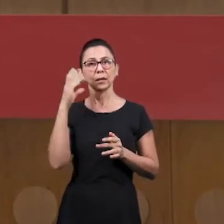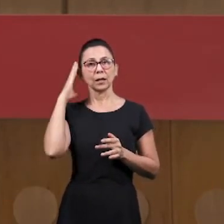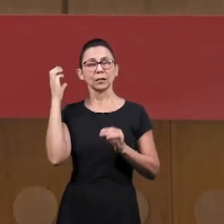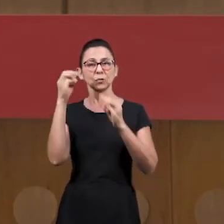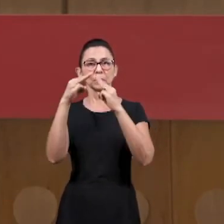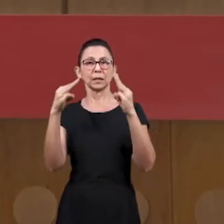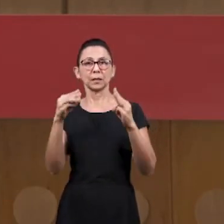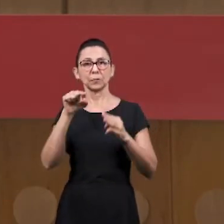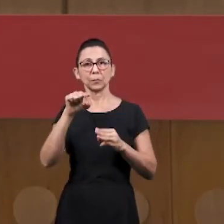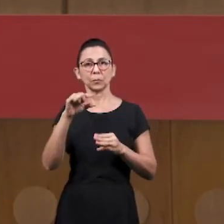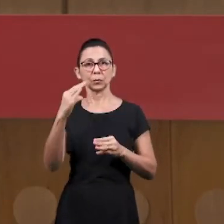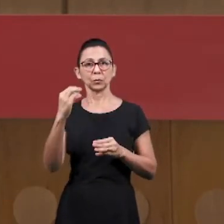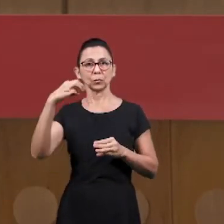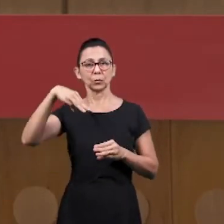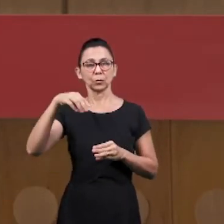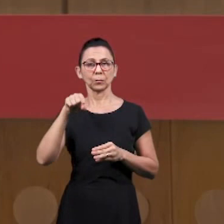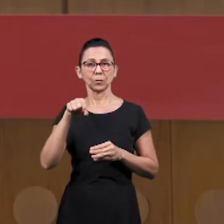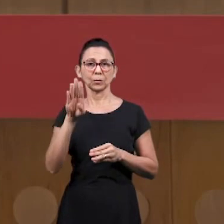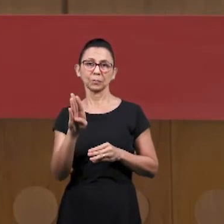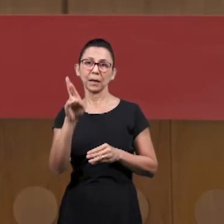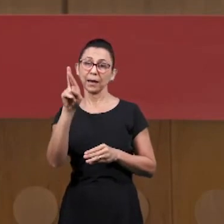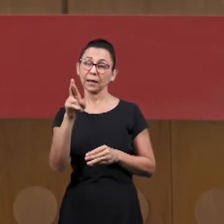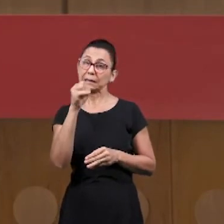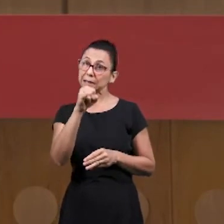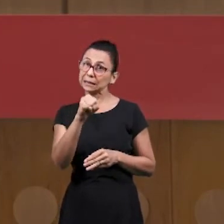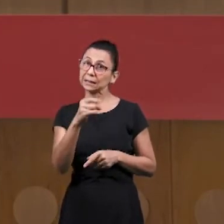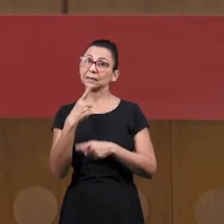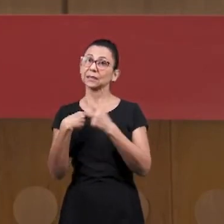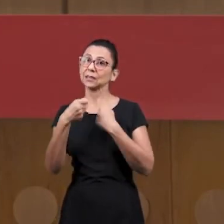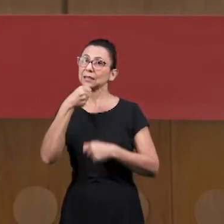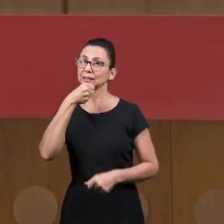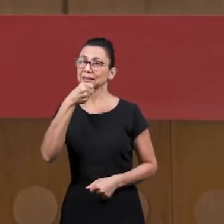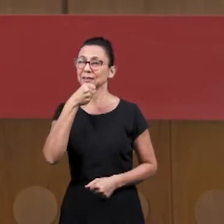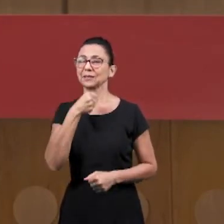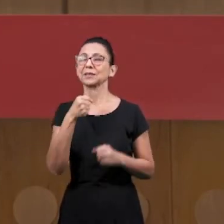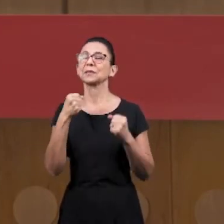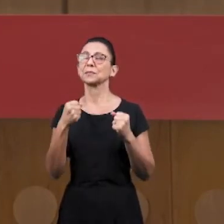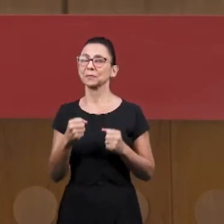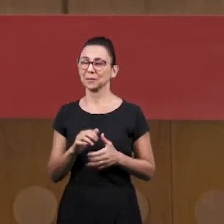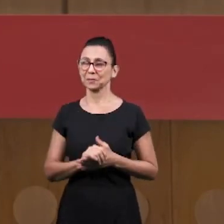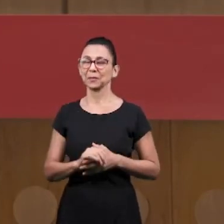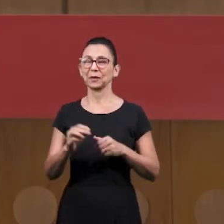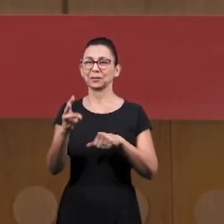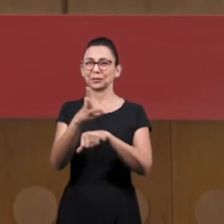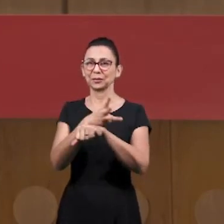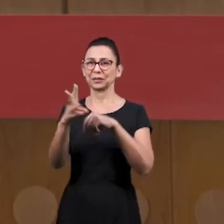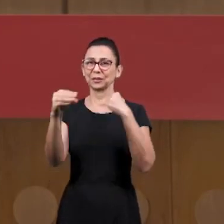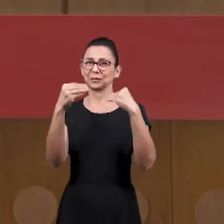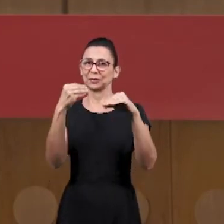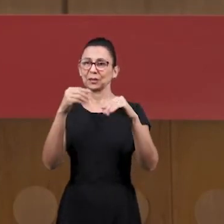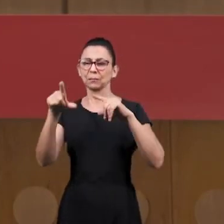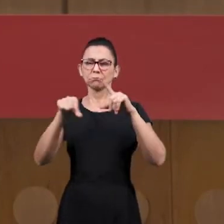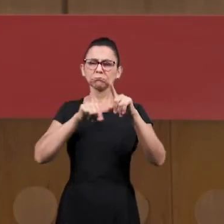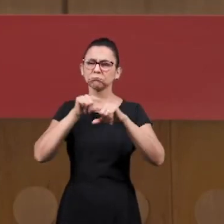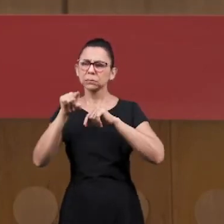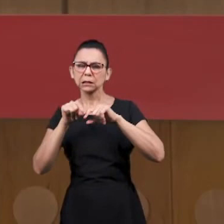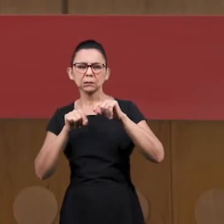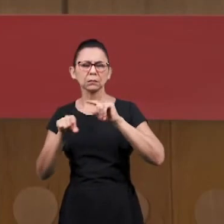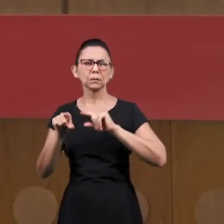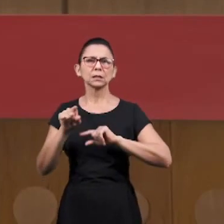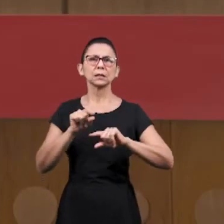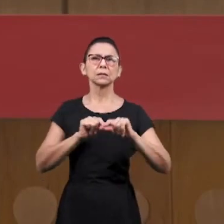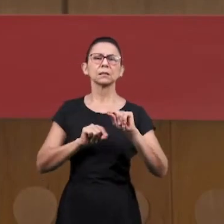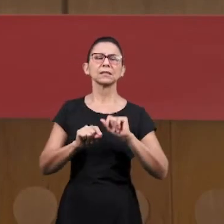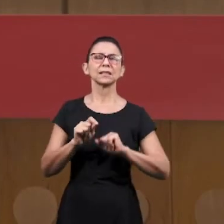inclusive se desejar participar também de alguma entrevista pode enviar também o vídeo, nós iremos selecionar aqui,